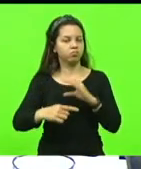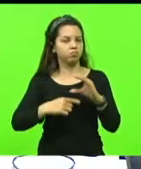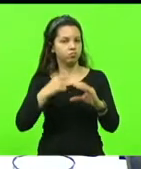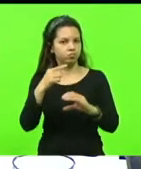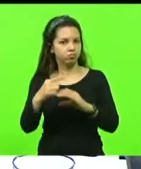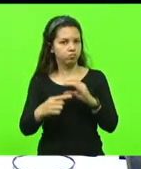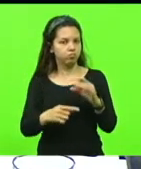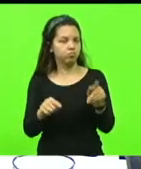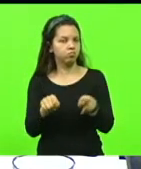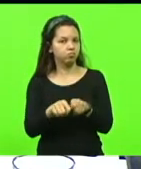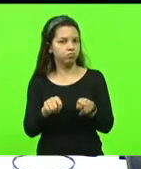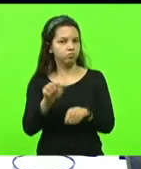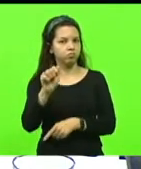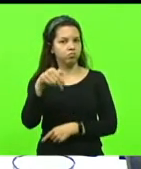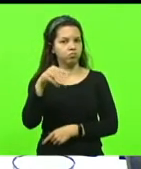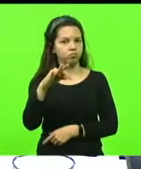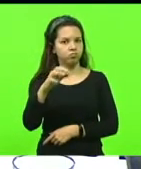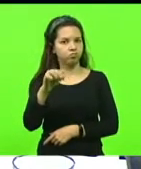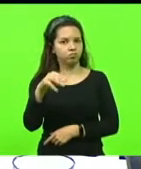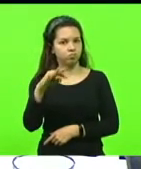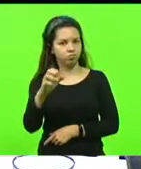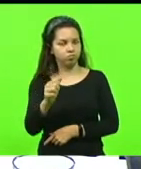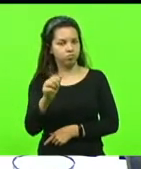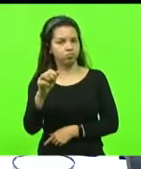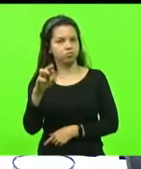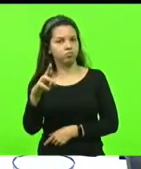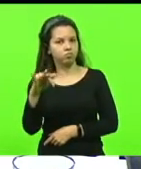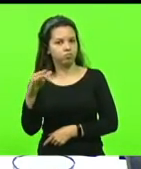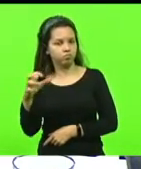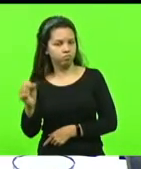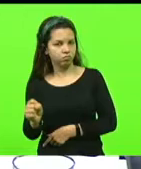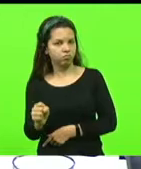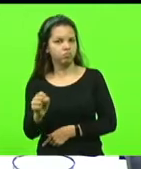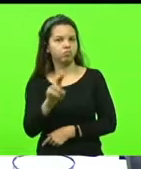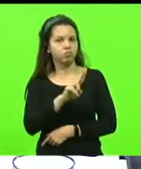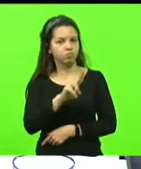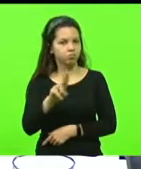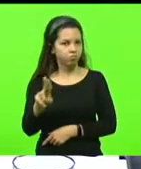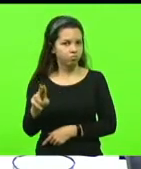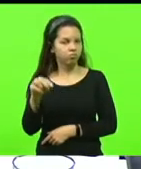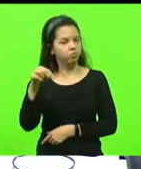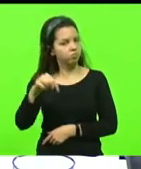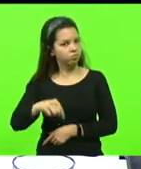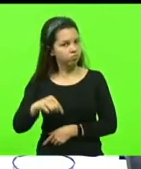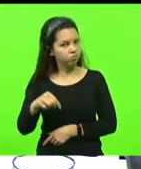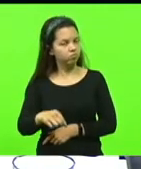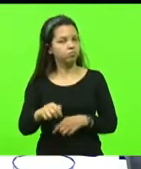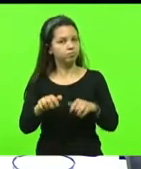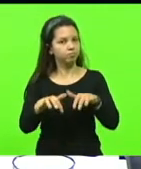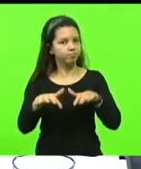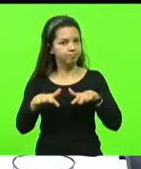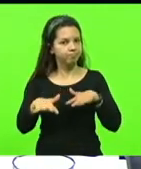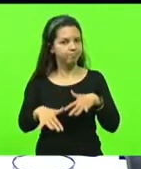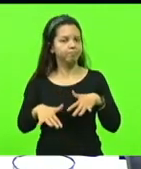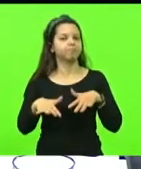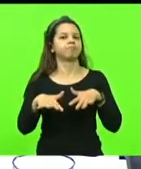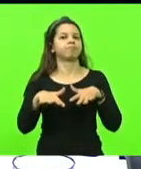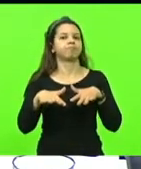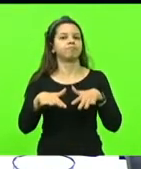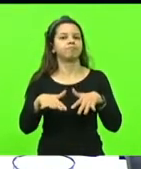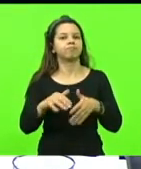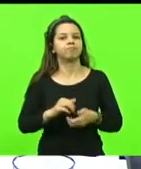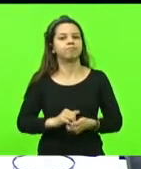lembra da Antonieta de Barros, que leva o nome do nosso auditório? Mas nós lembramos porque nós